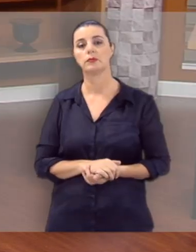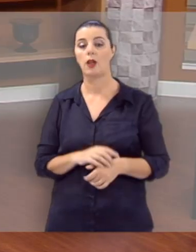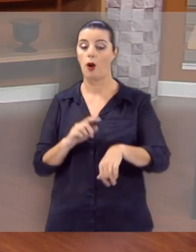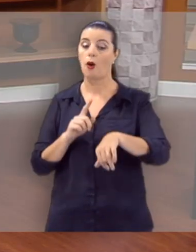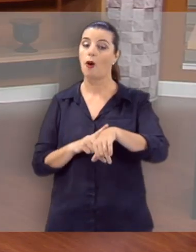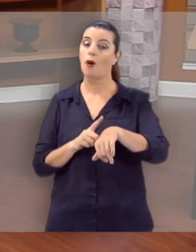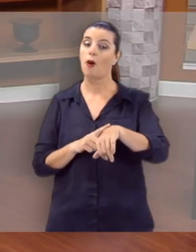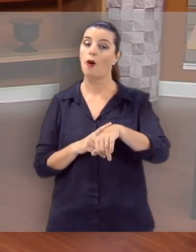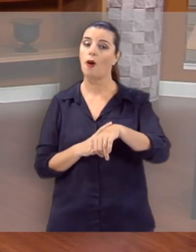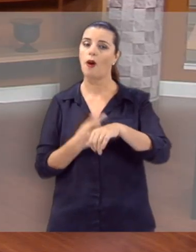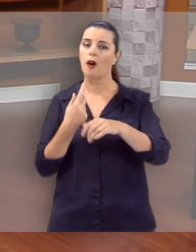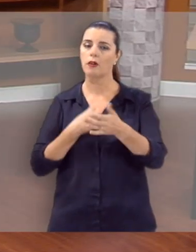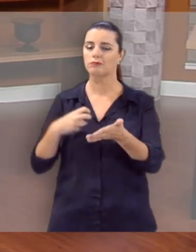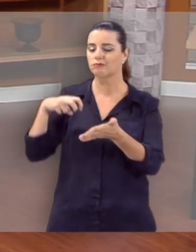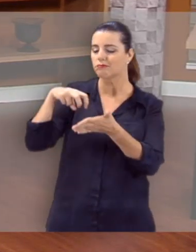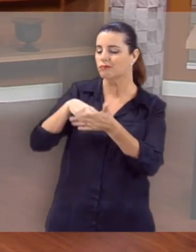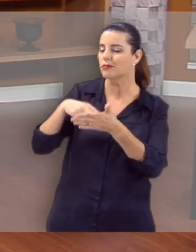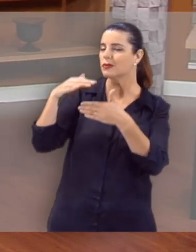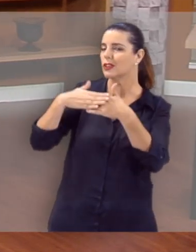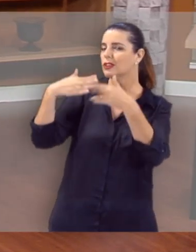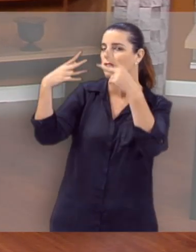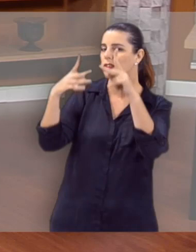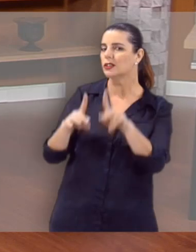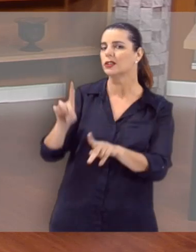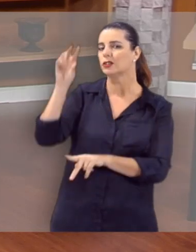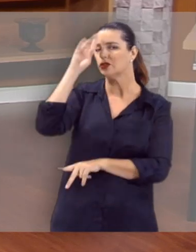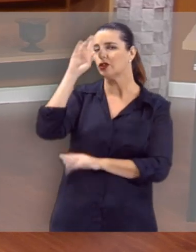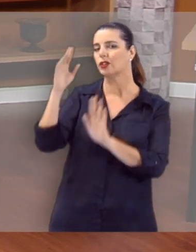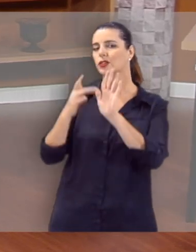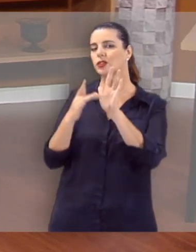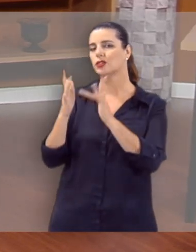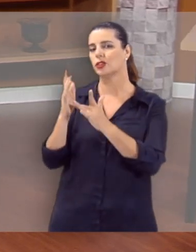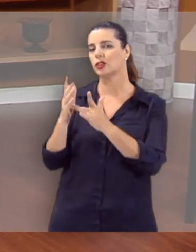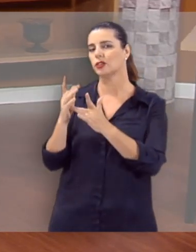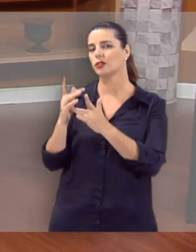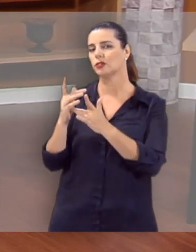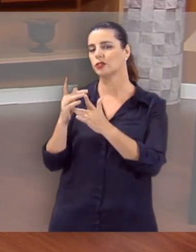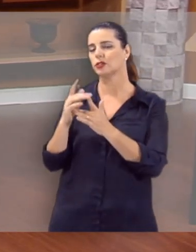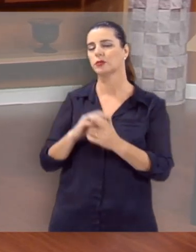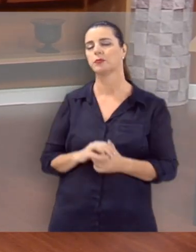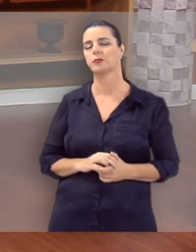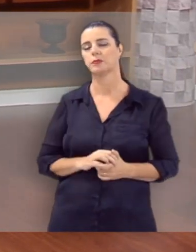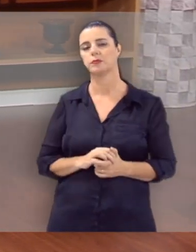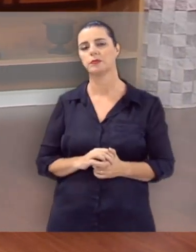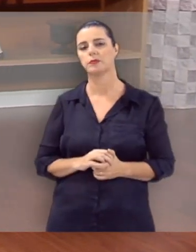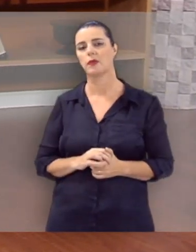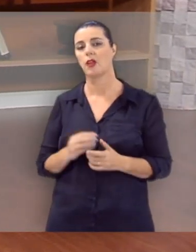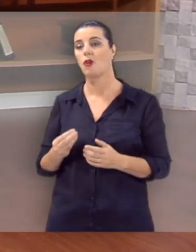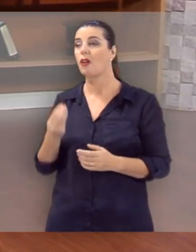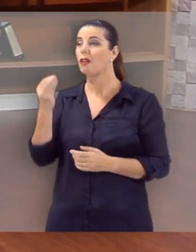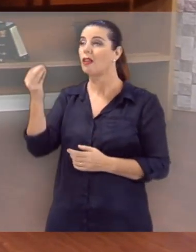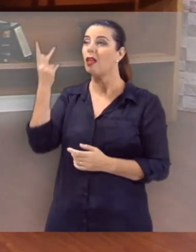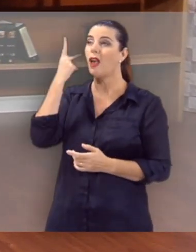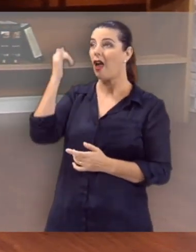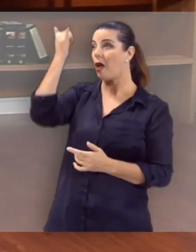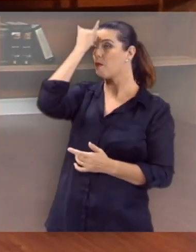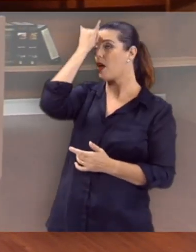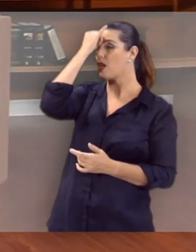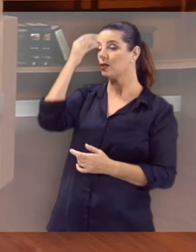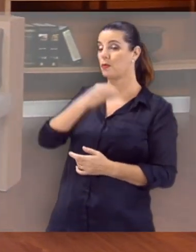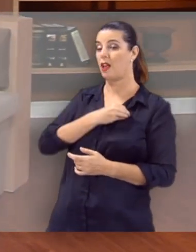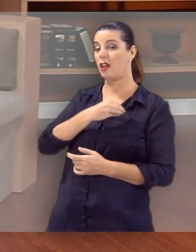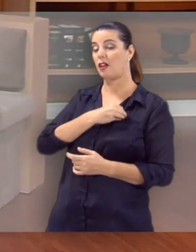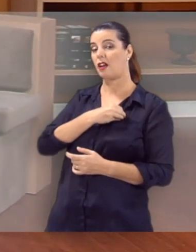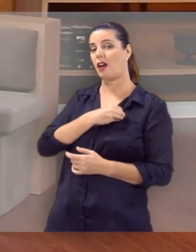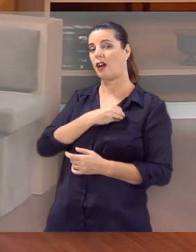É hora de você render-se ao Senhor Jesus. De você depor suas armas. De você arrepender-se dos